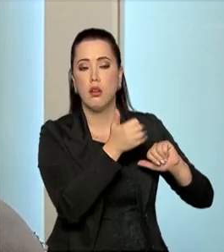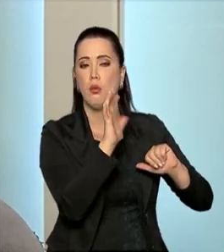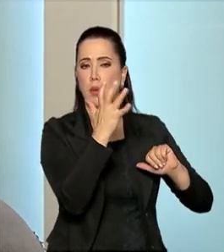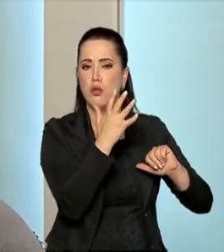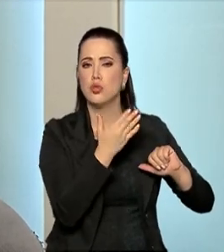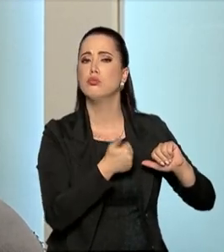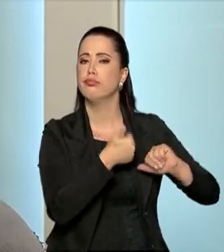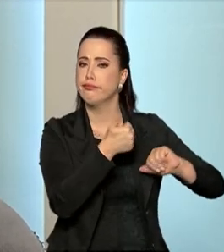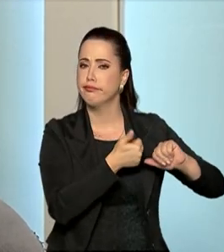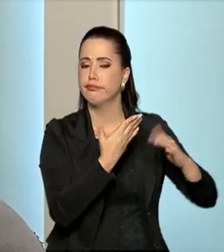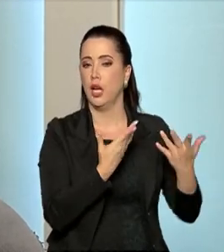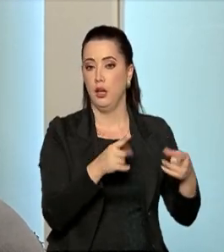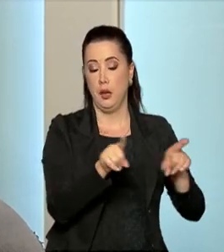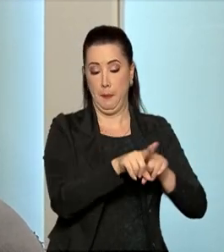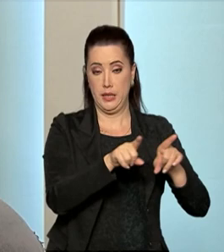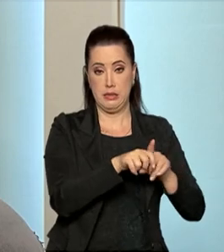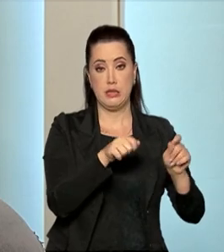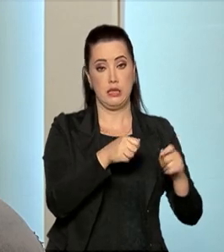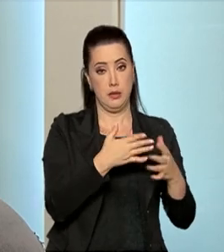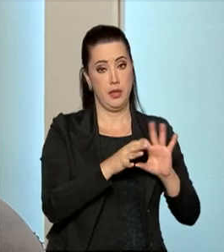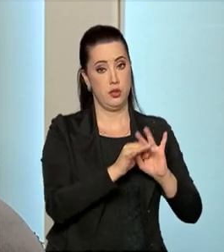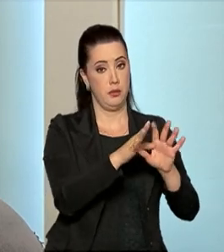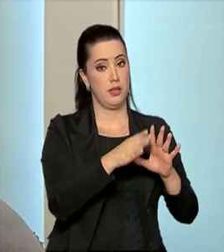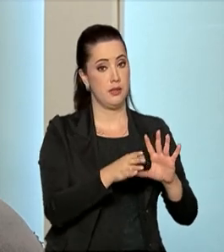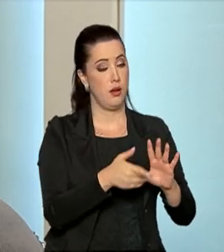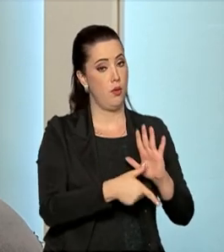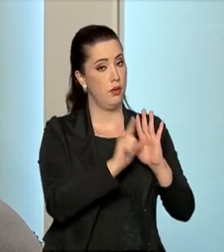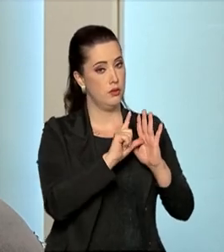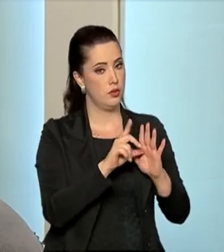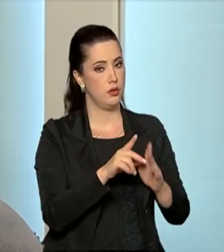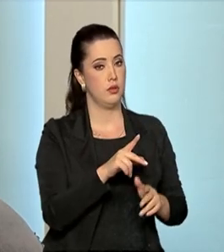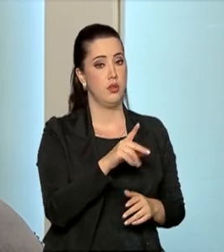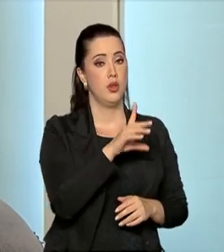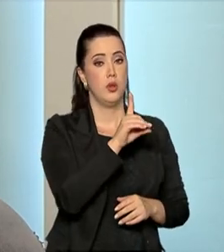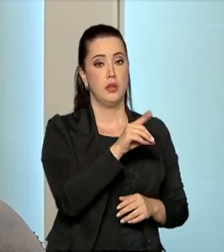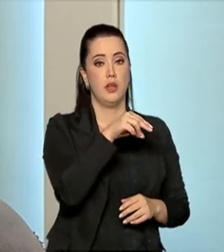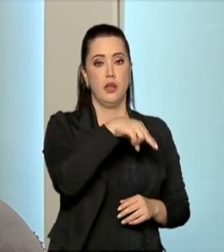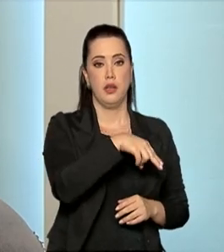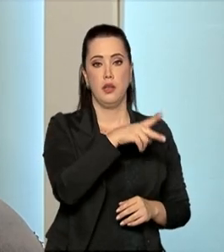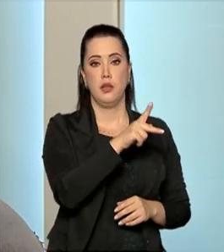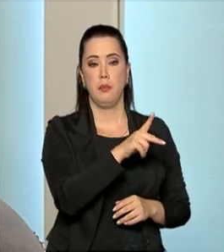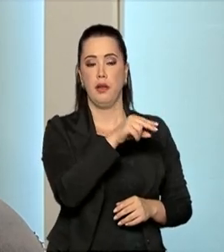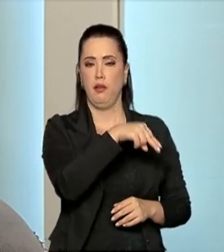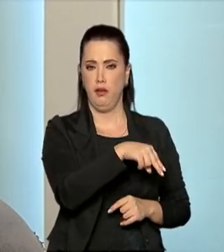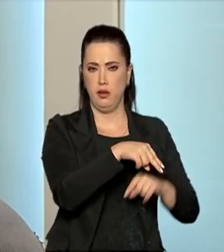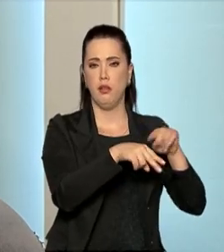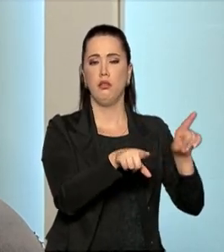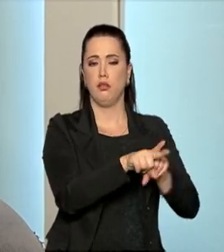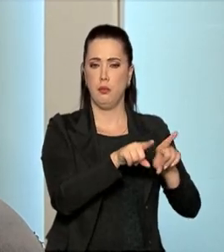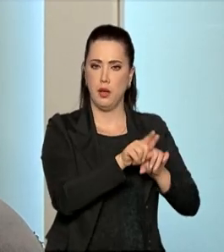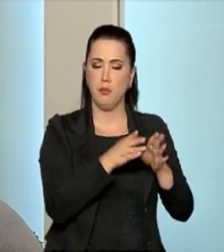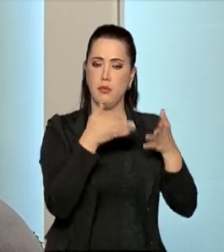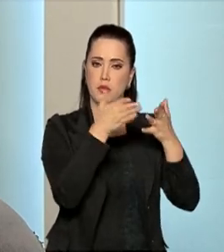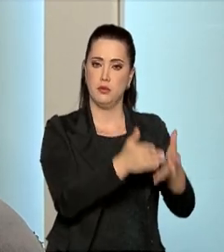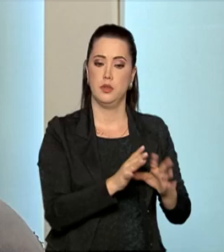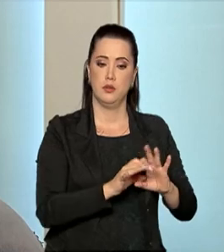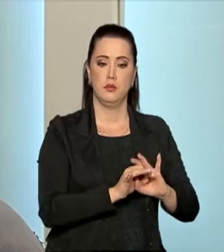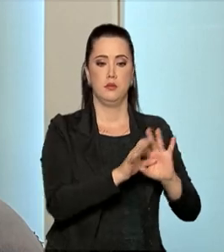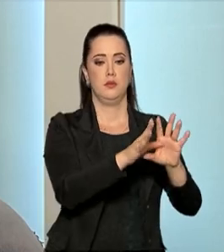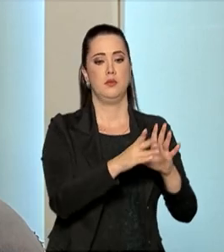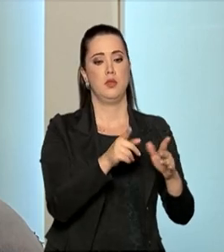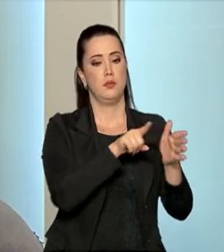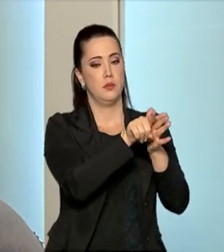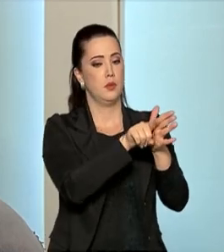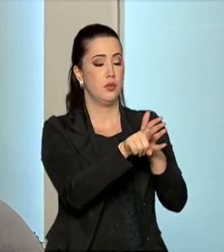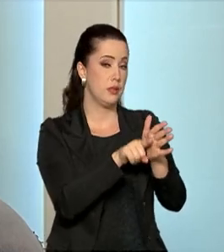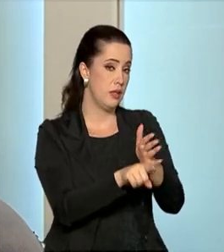necessidade de licença prévia do empreendimento. O DNPM certamente participará na autorização de